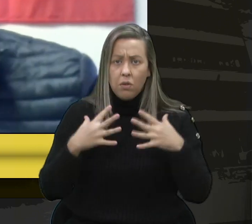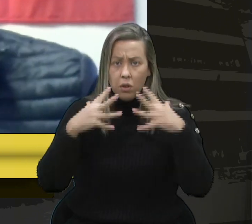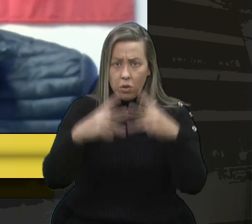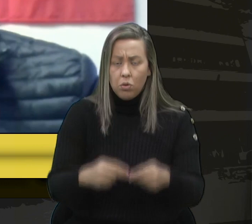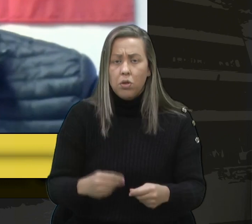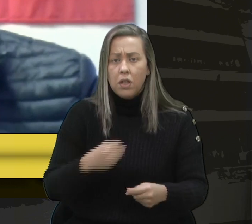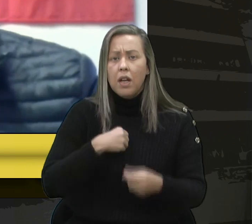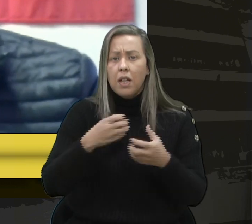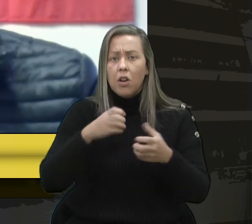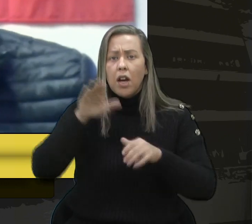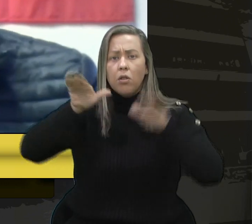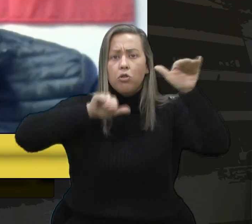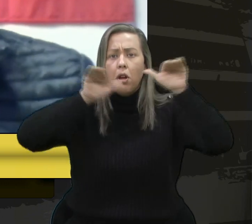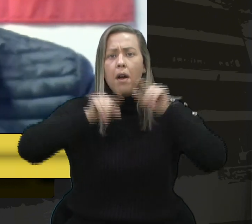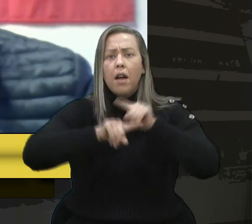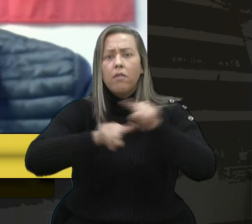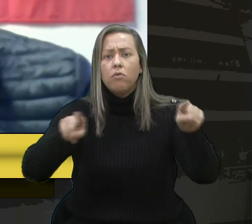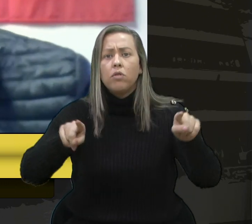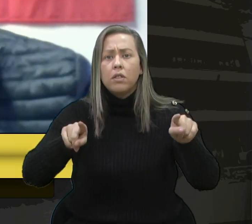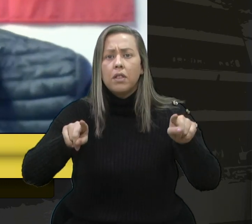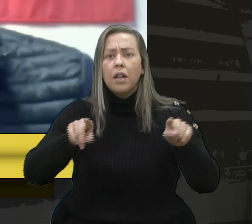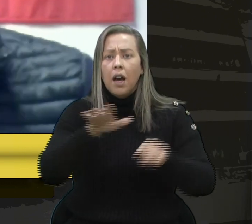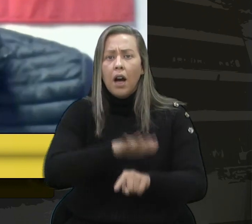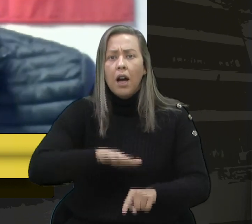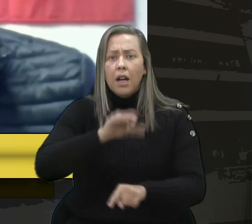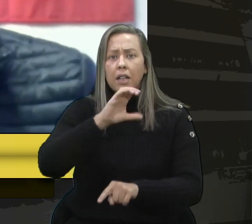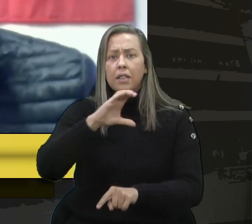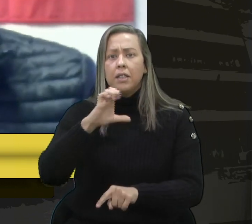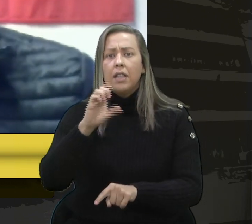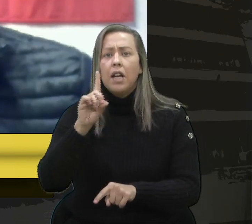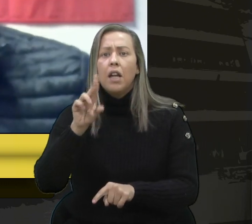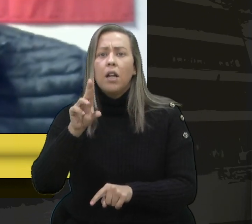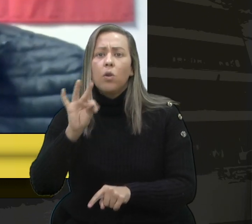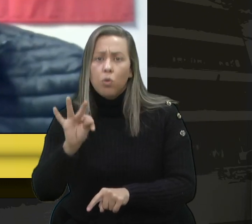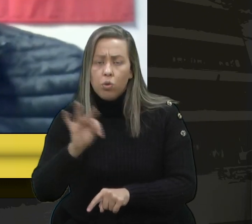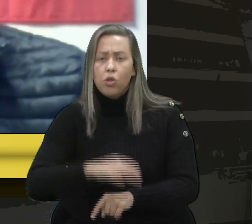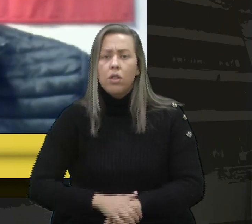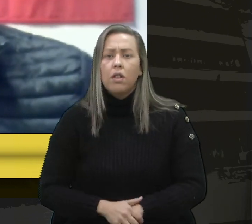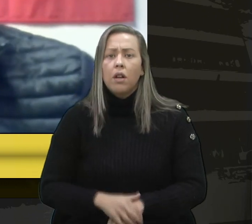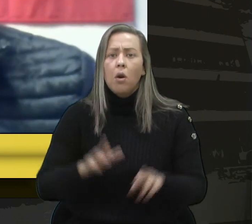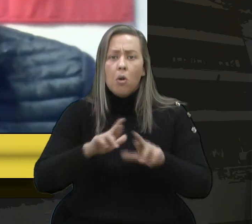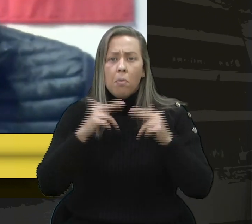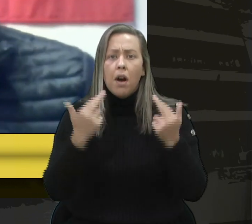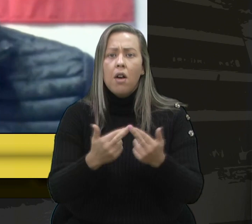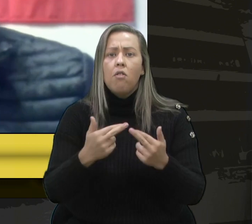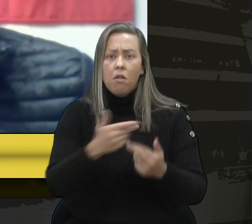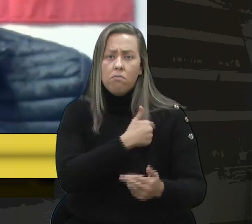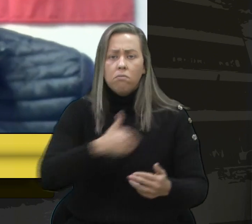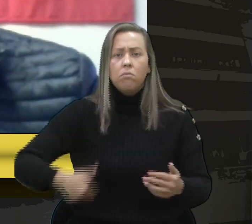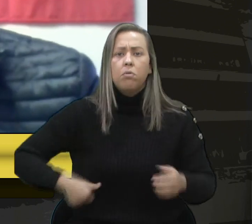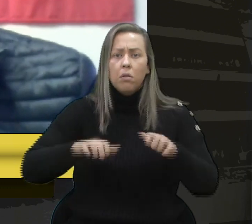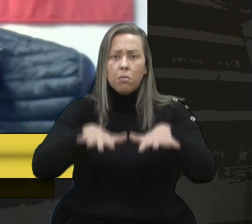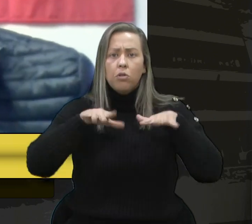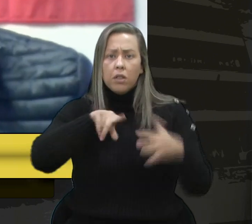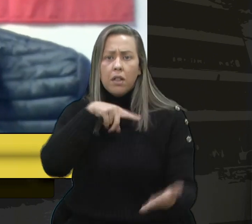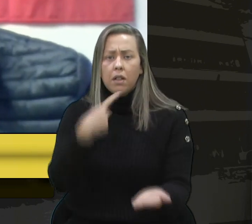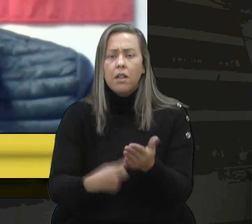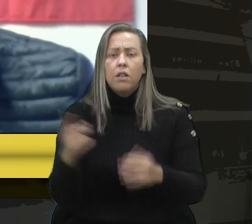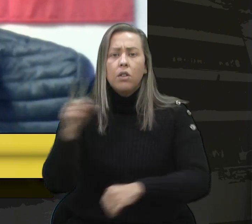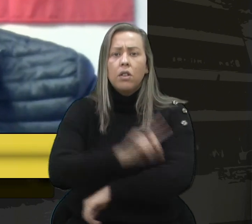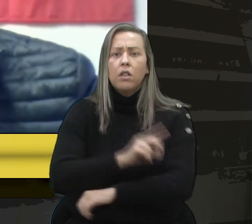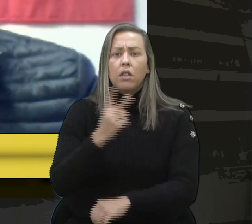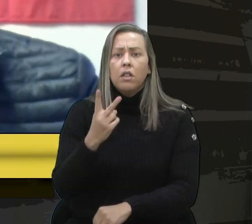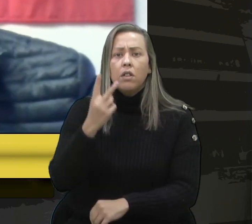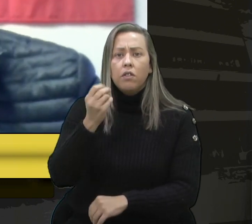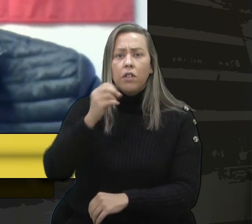que estarei convocando, por meio da Sedut, uma reunião pública que já está marcada para o dia